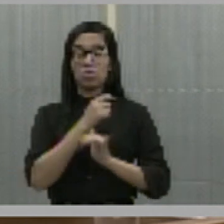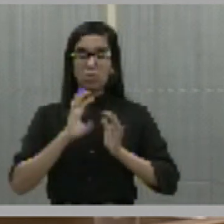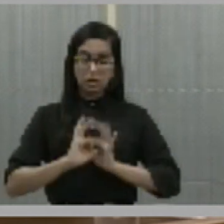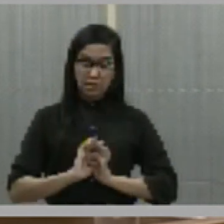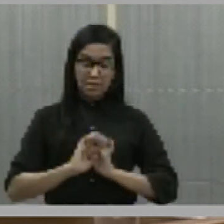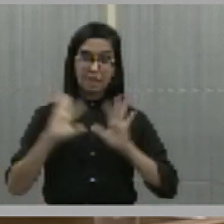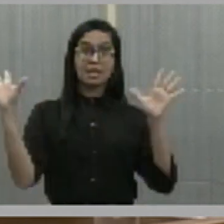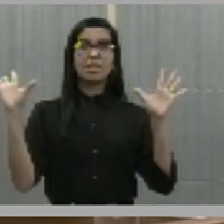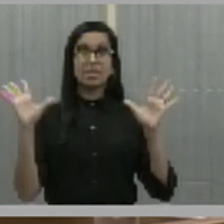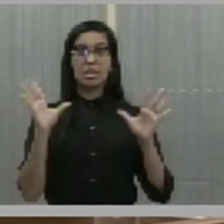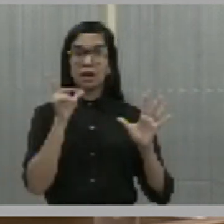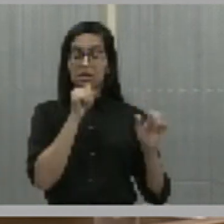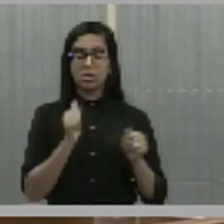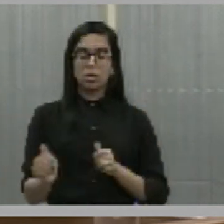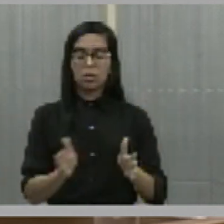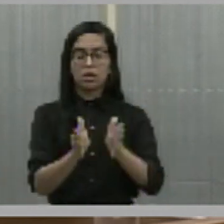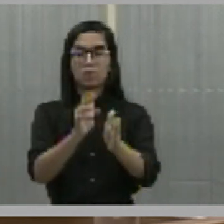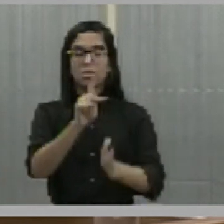do Ipiranga,